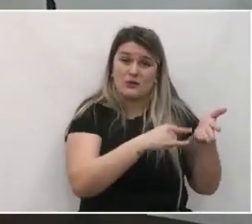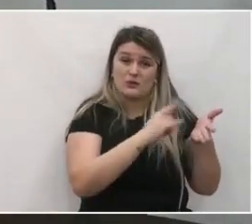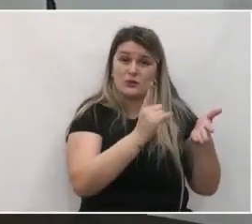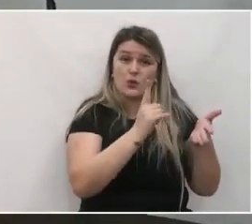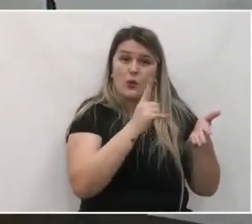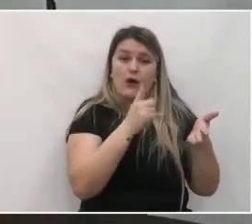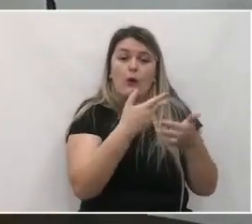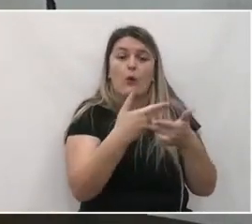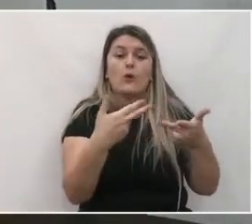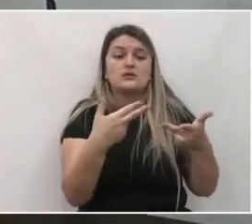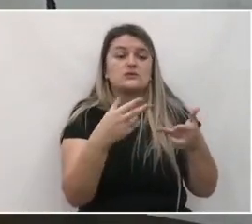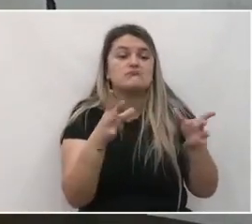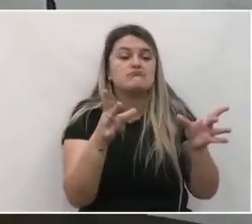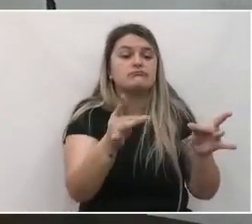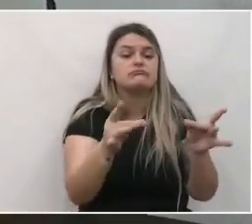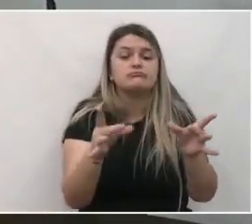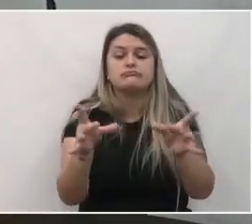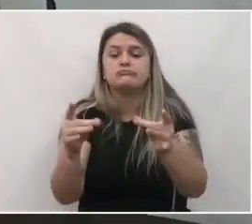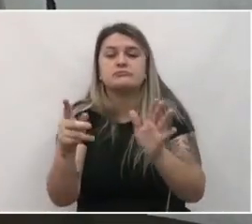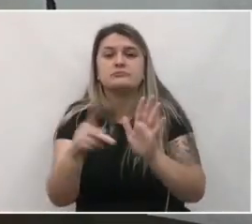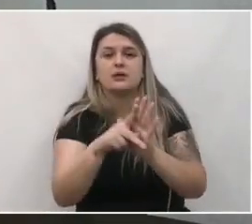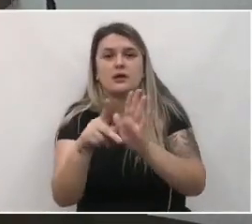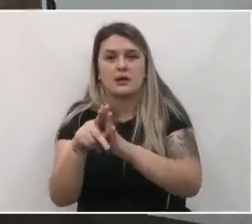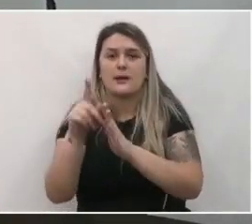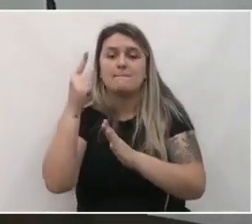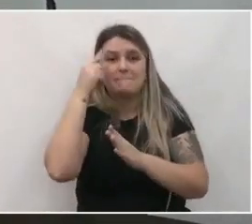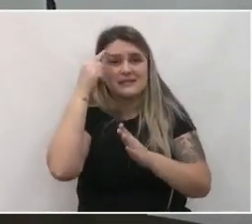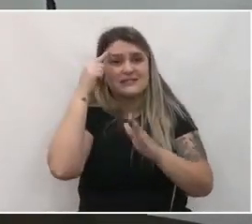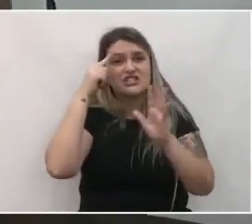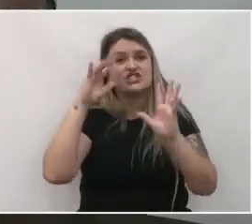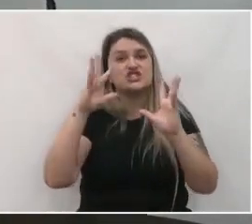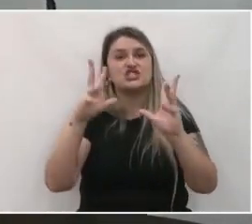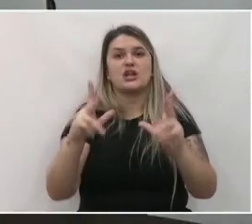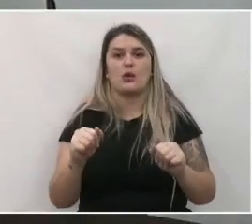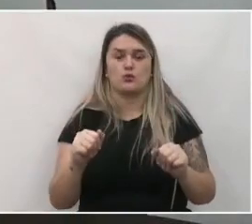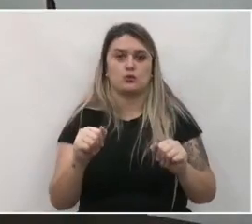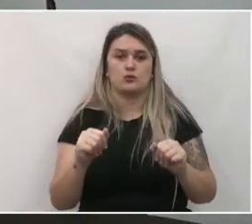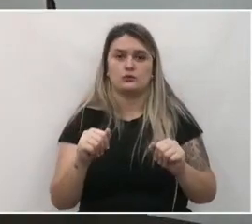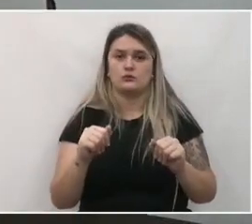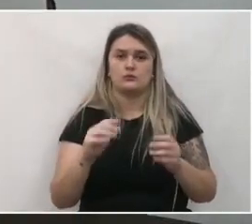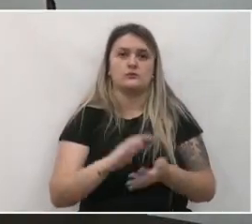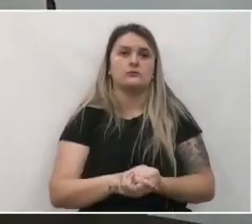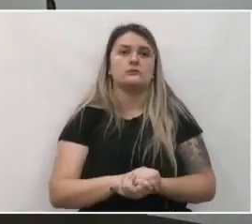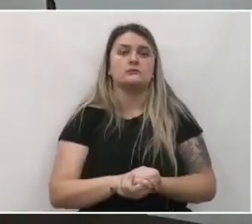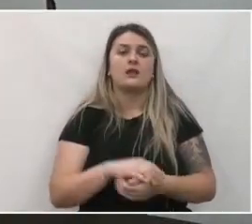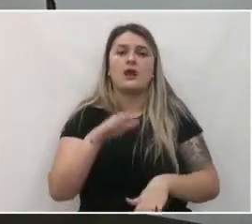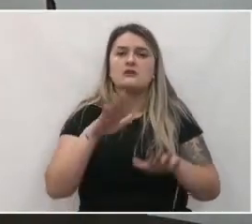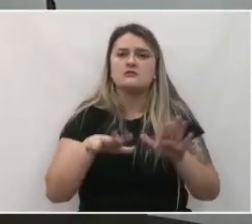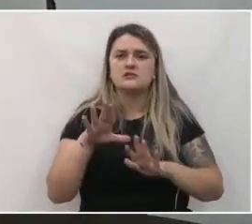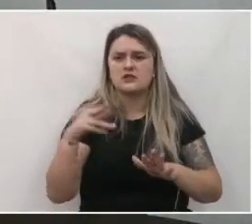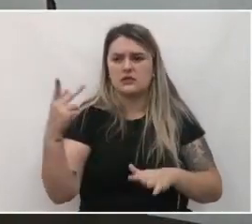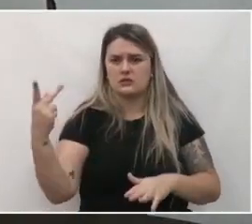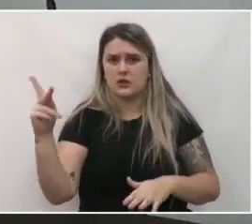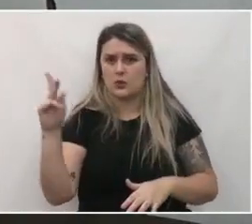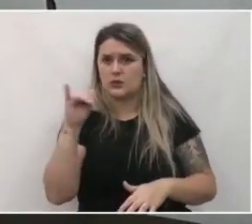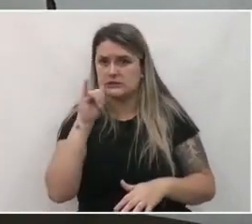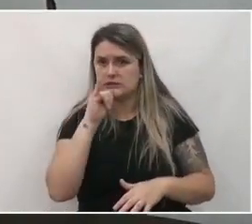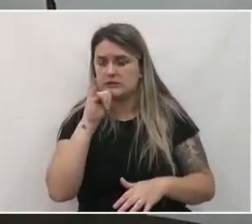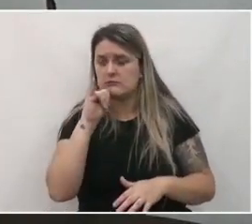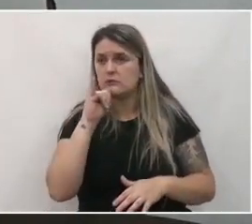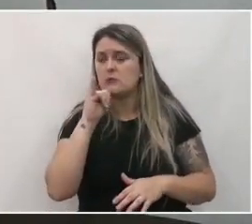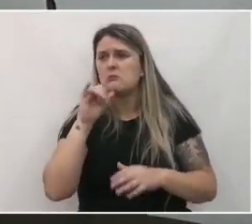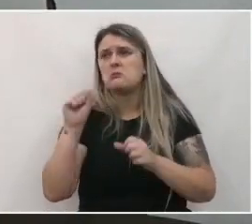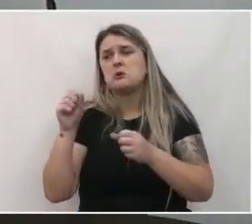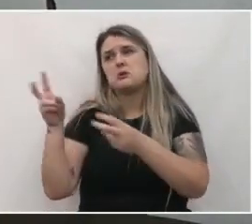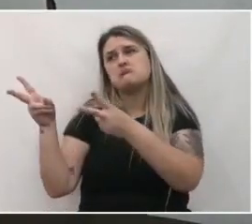casos. Nós não analisamos, não fazemos uma legislação focada nos casos. Mas, de repente, o seu caso pode nos trazer